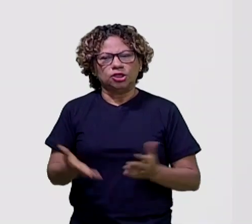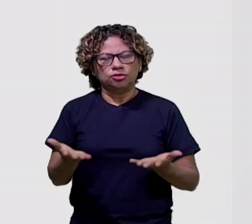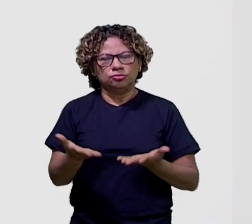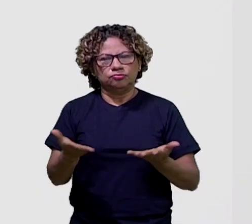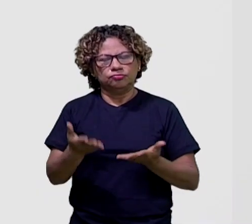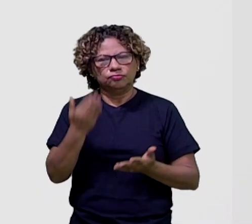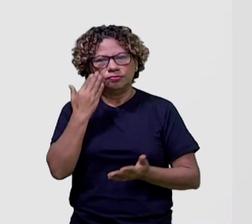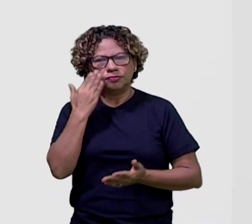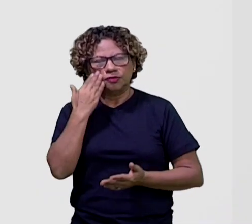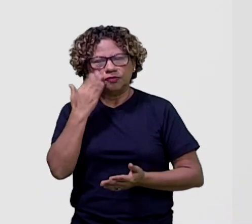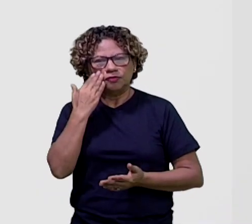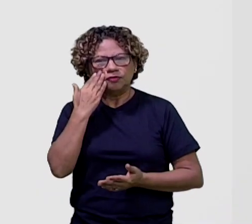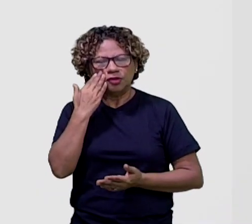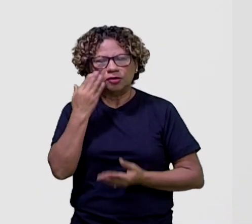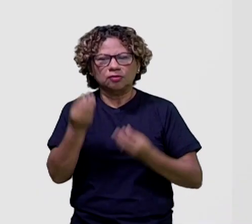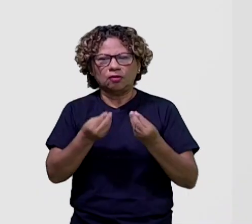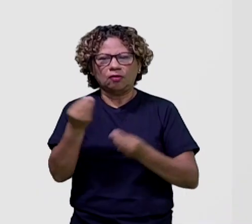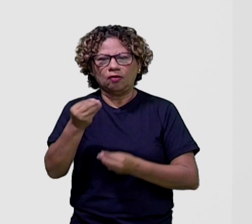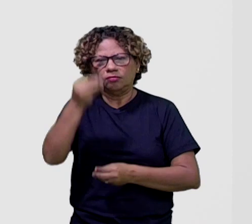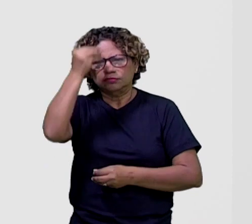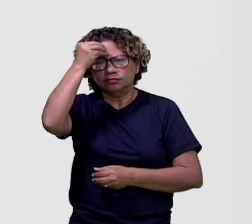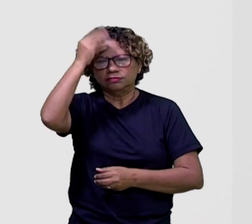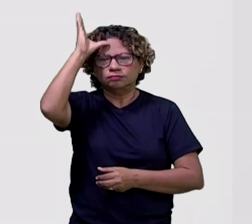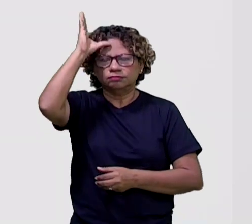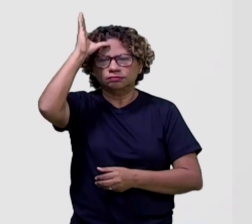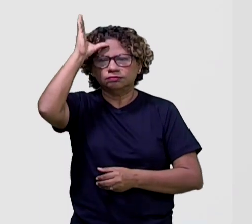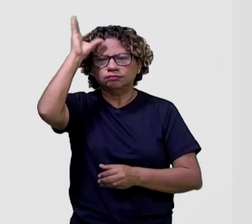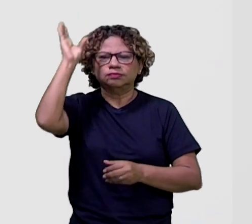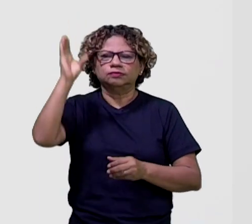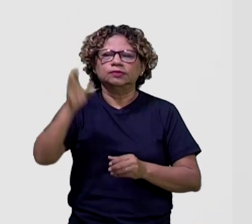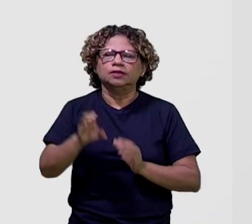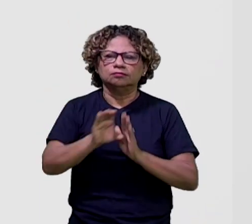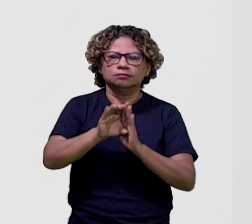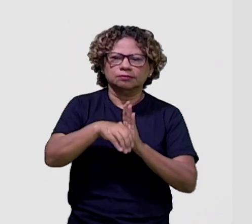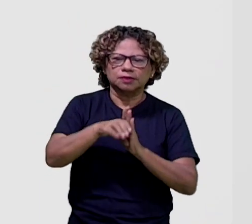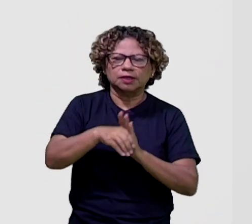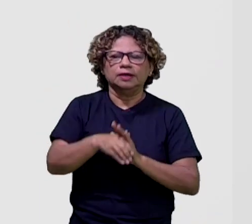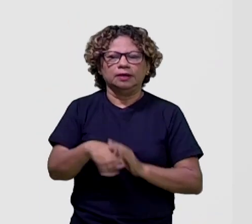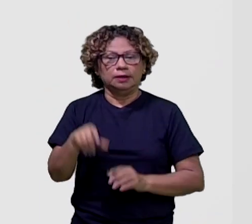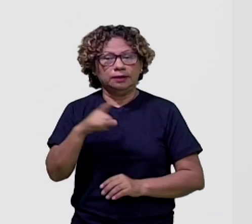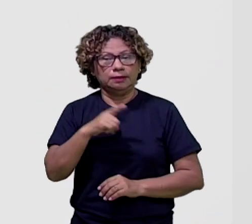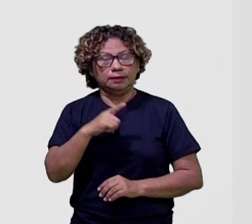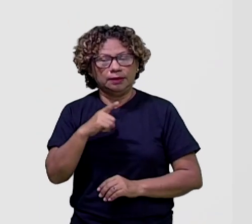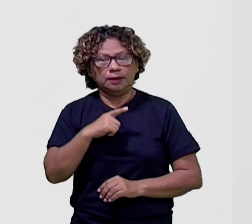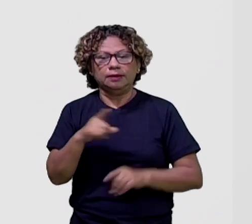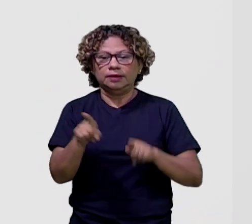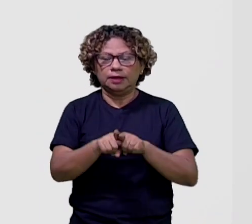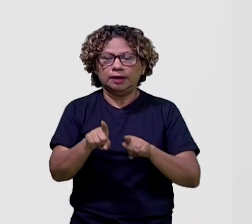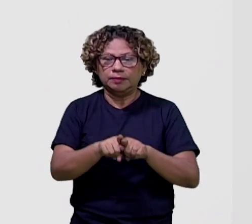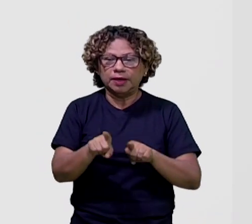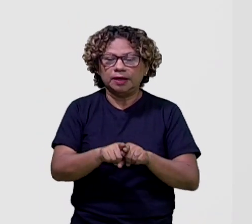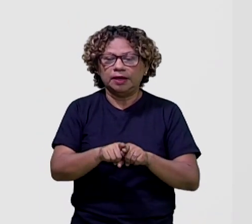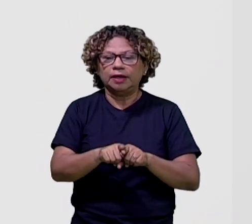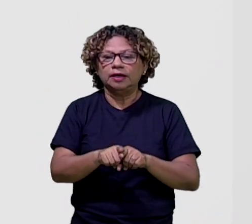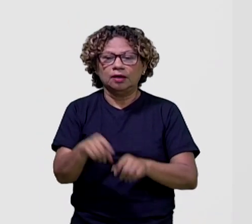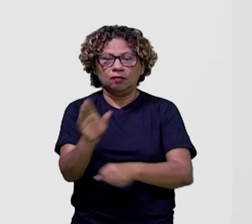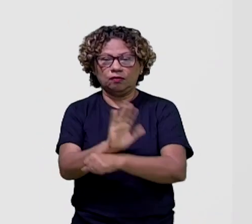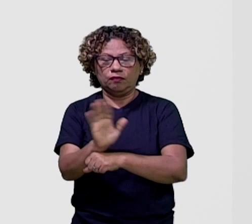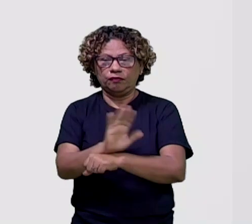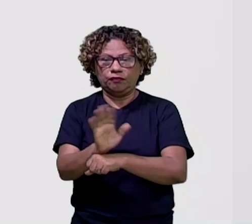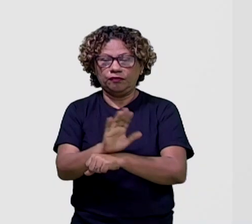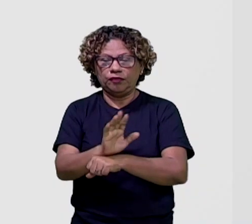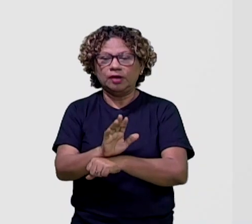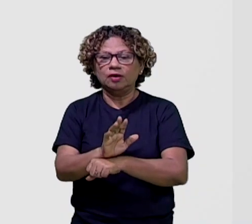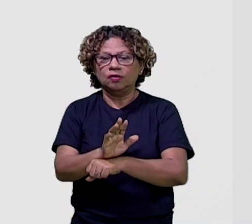essa área de conhecimento, esse componente curricular, não é? E temos aí, olha só, a indicação de um filme nacional,